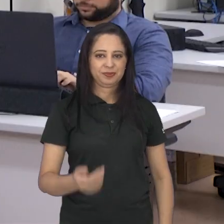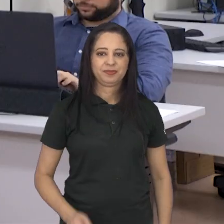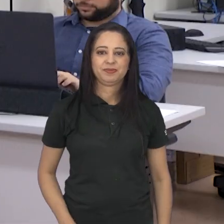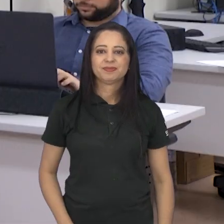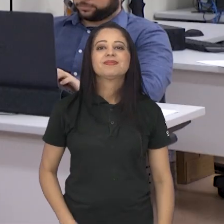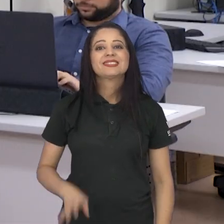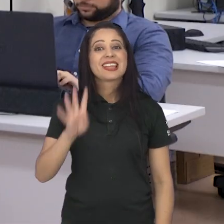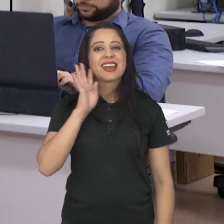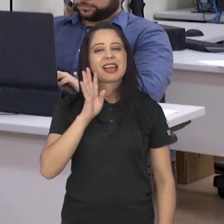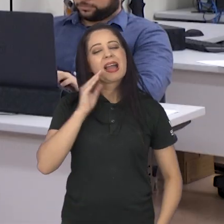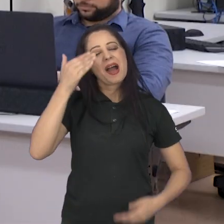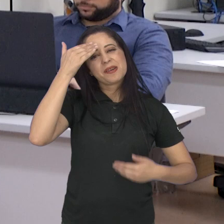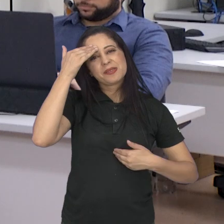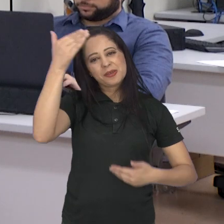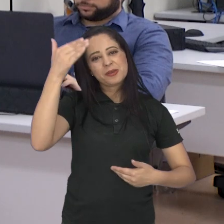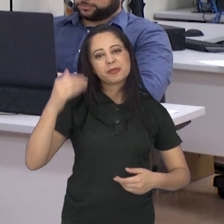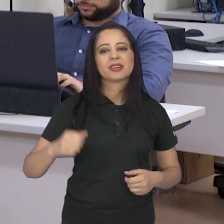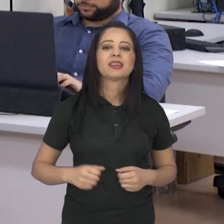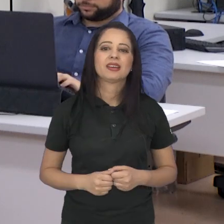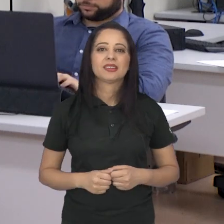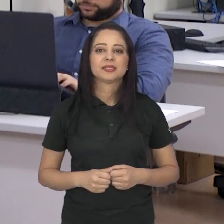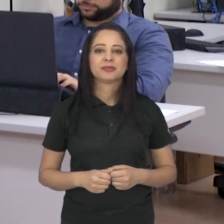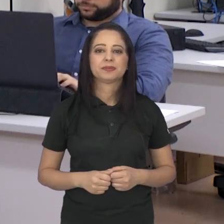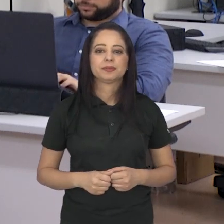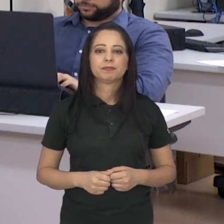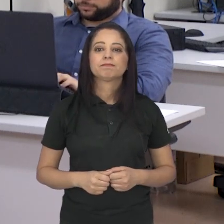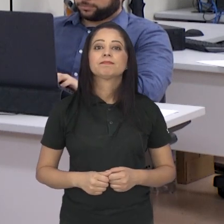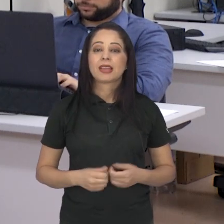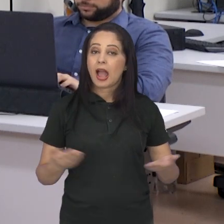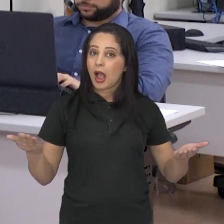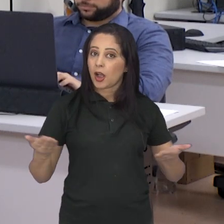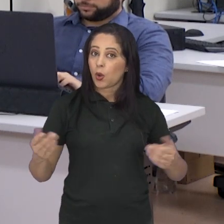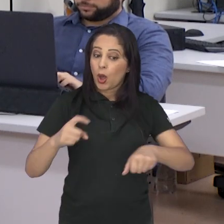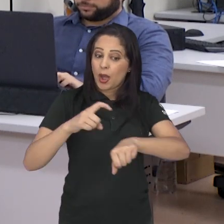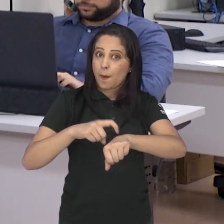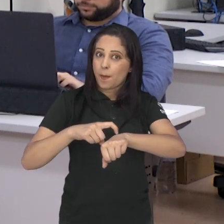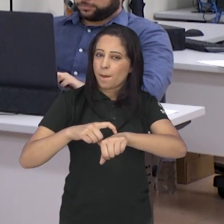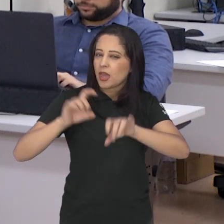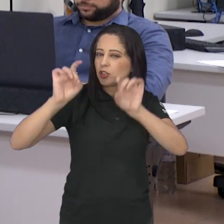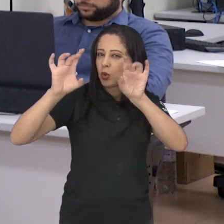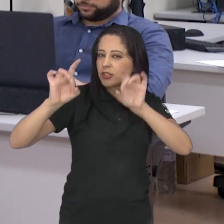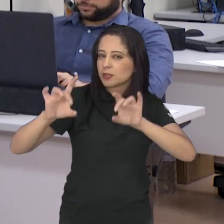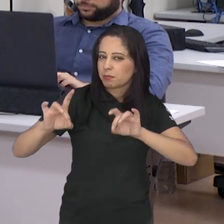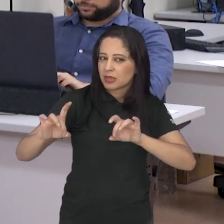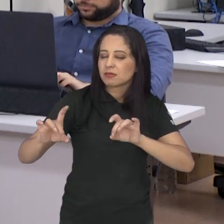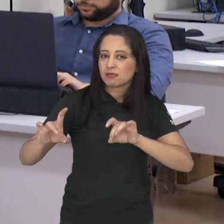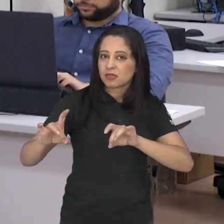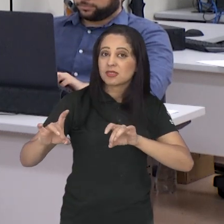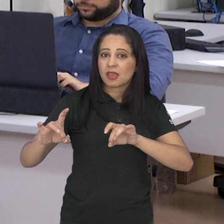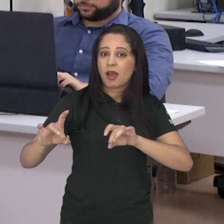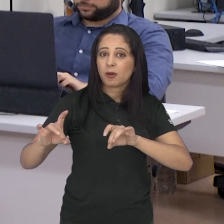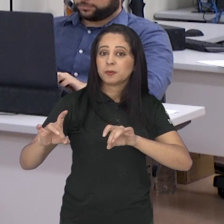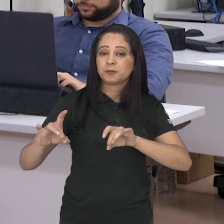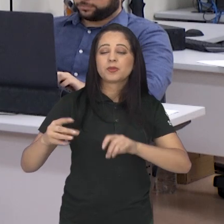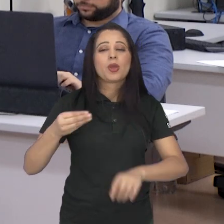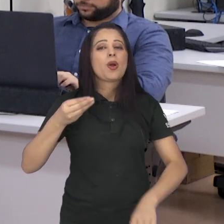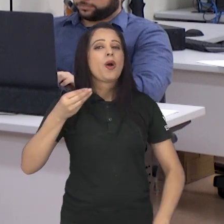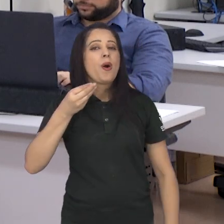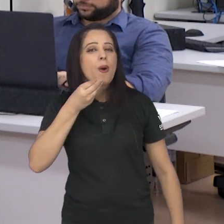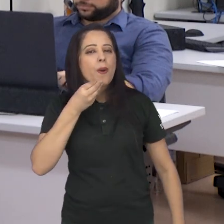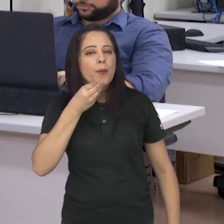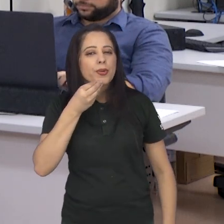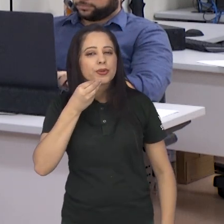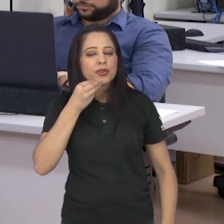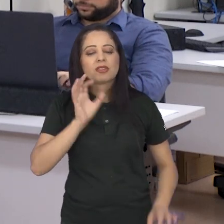Legal Paulo, muito obrigada, viu, pelas suas informações. E agora a gente segue com prestação de serviço aqui no Boletim Legislativo,